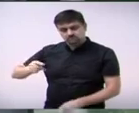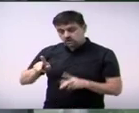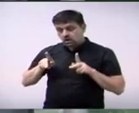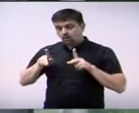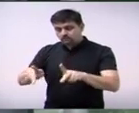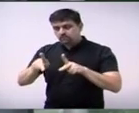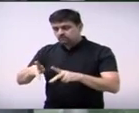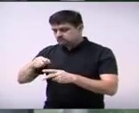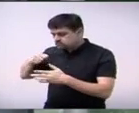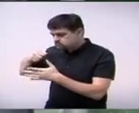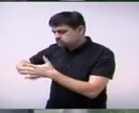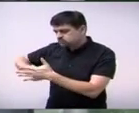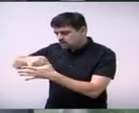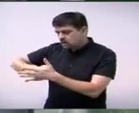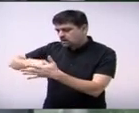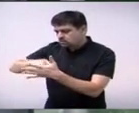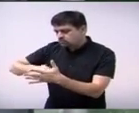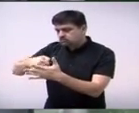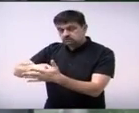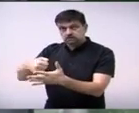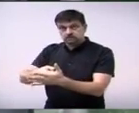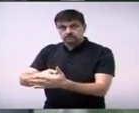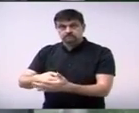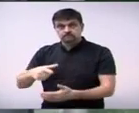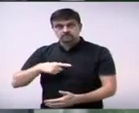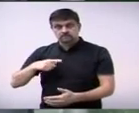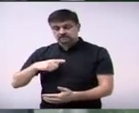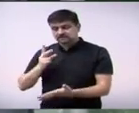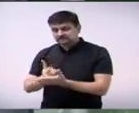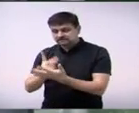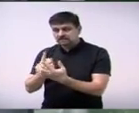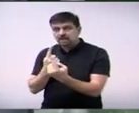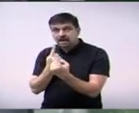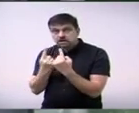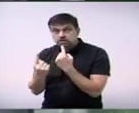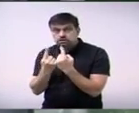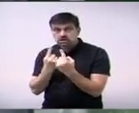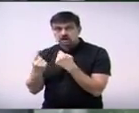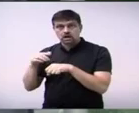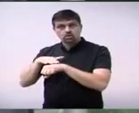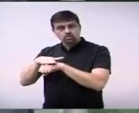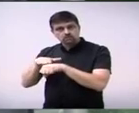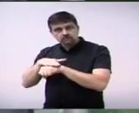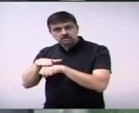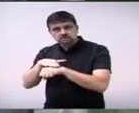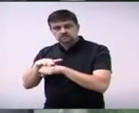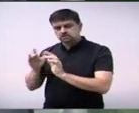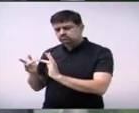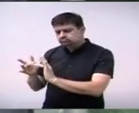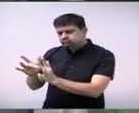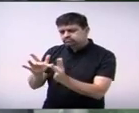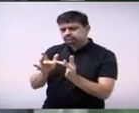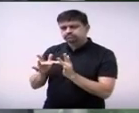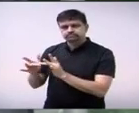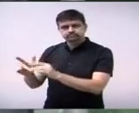povo e tem priorizado o diálogo, a diplomacia